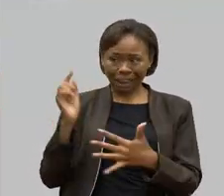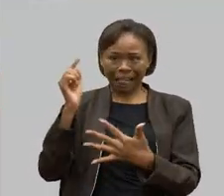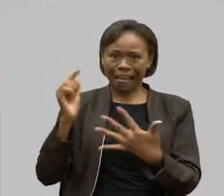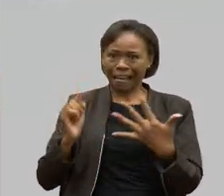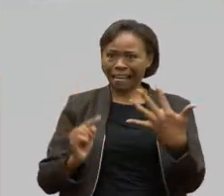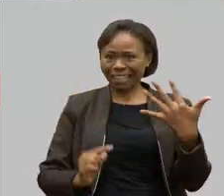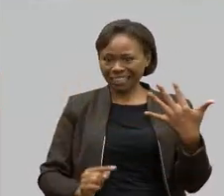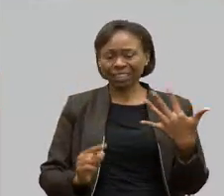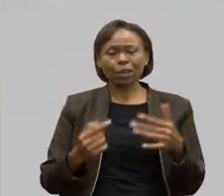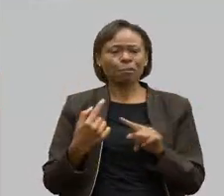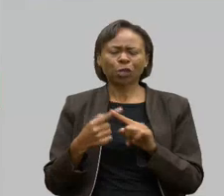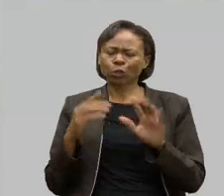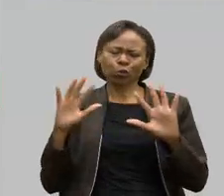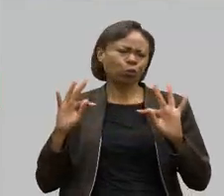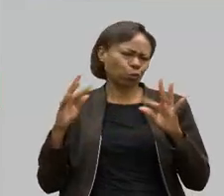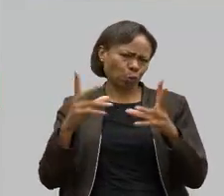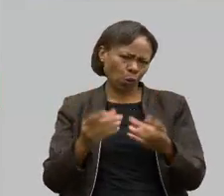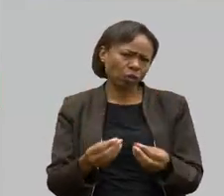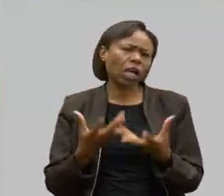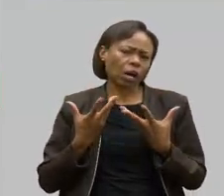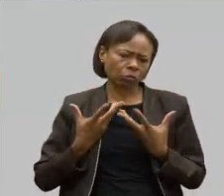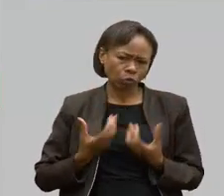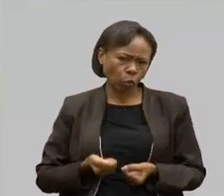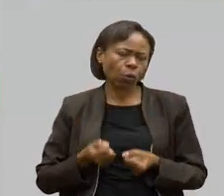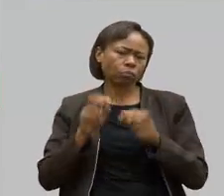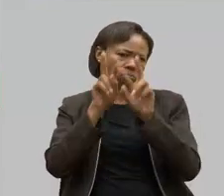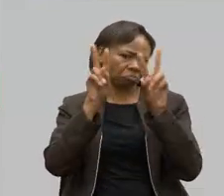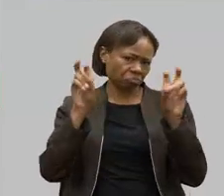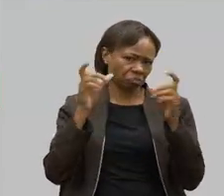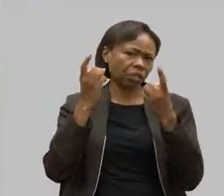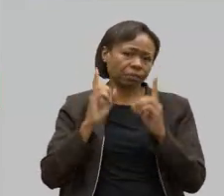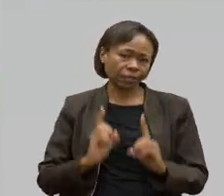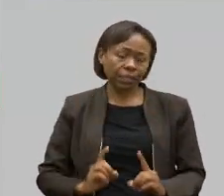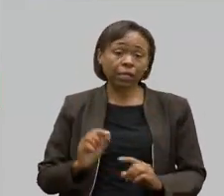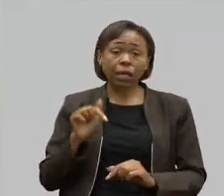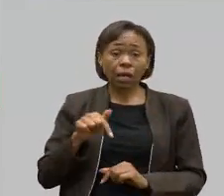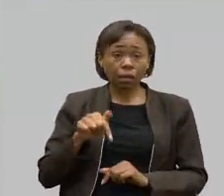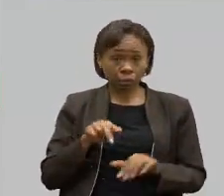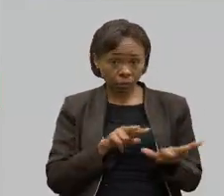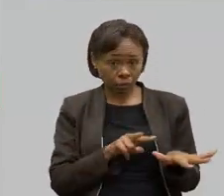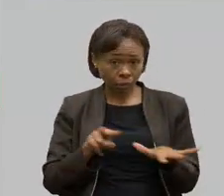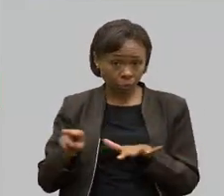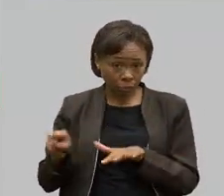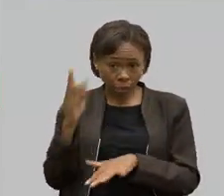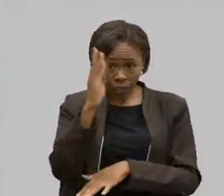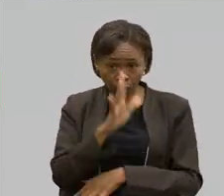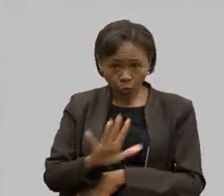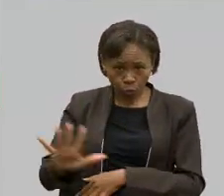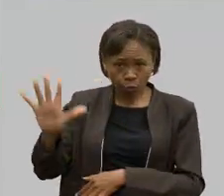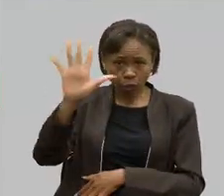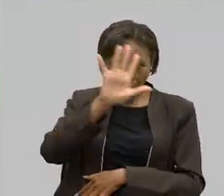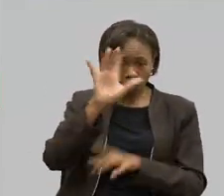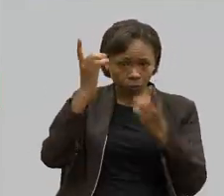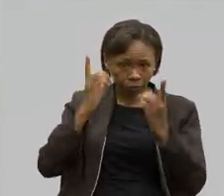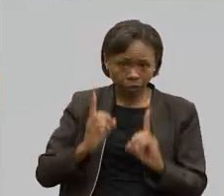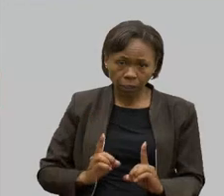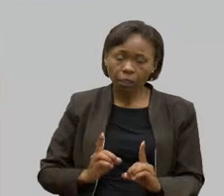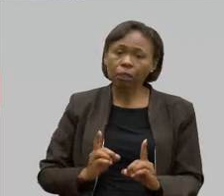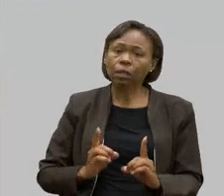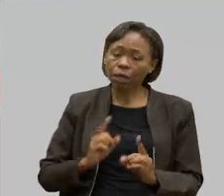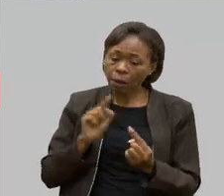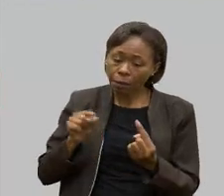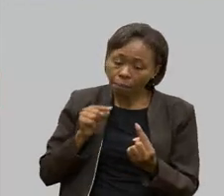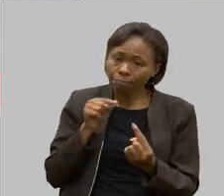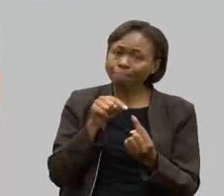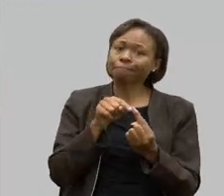foram muito abertos à nossa temática e a Semana Nacional é justamente nesse sentido, é um convite para